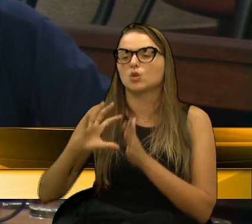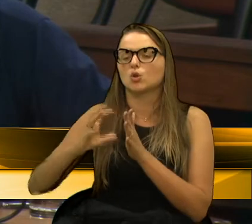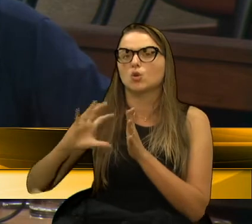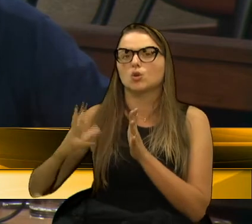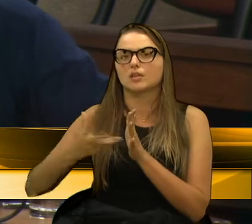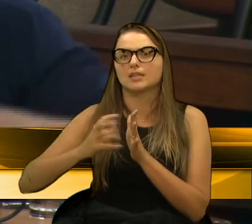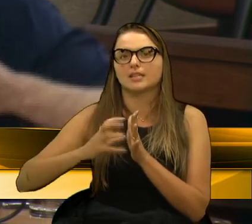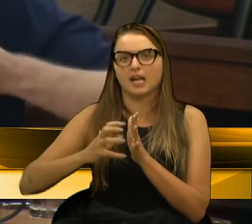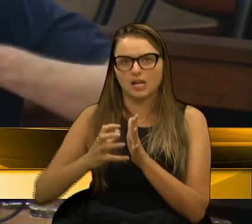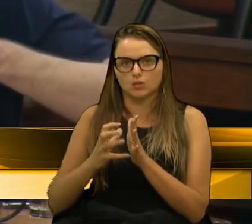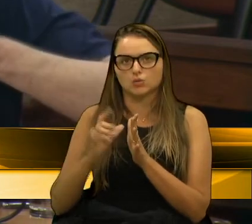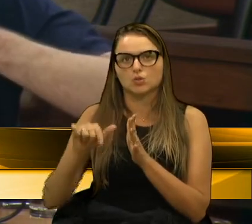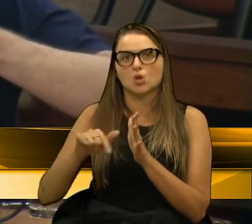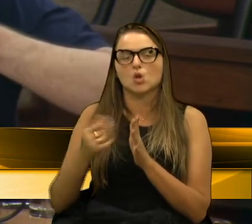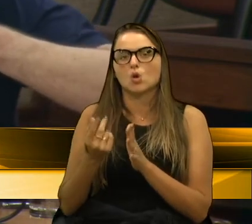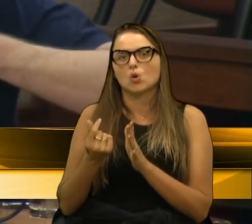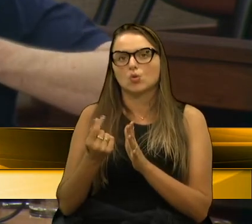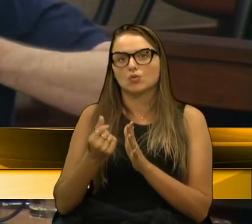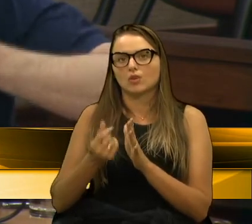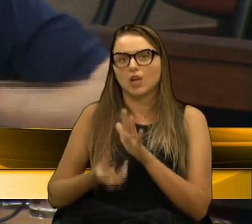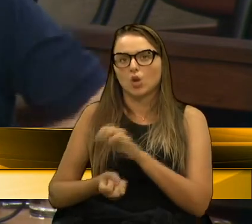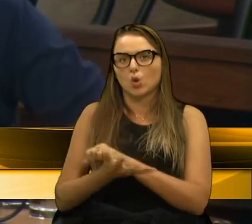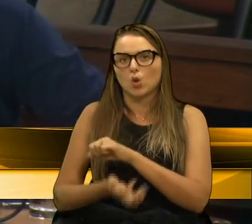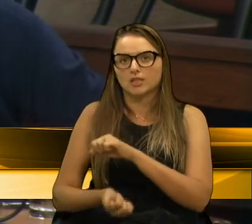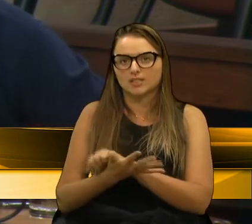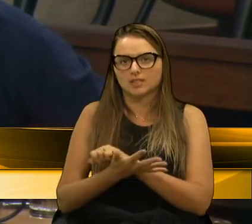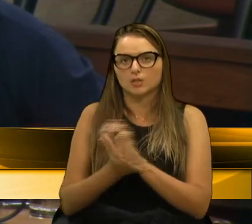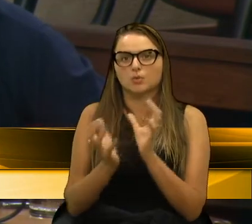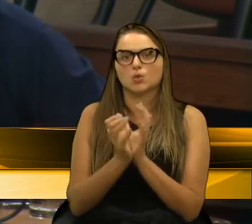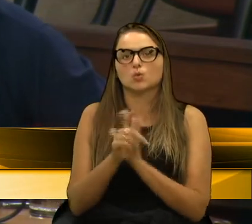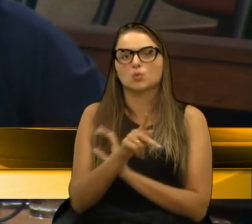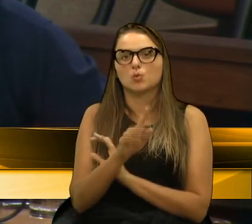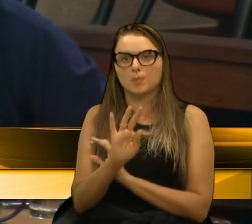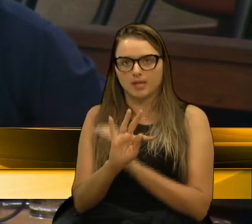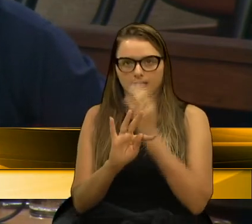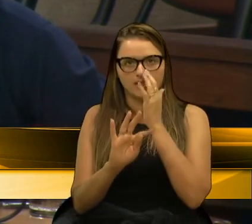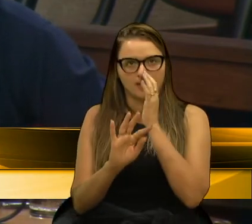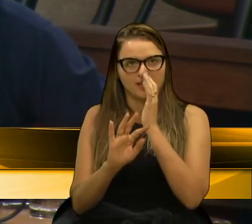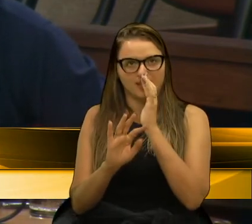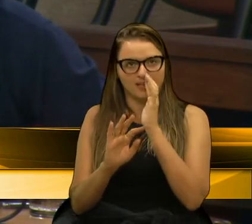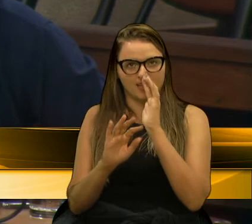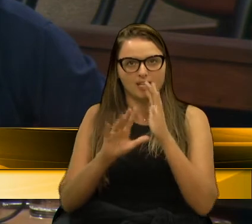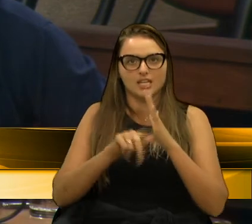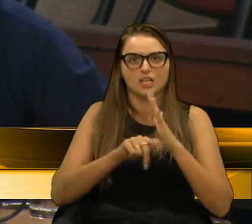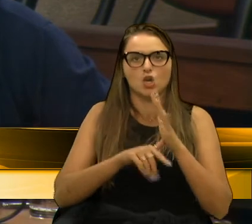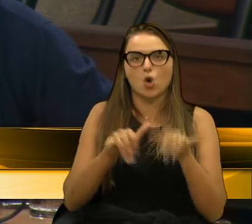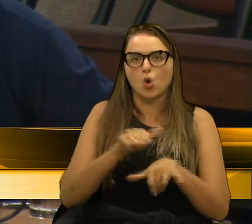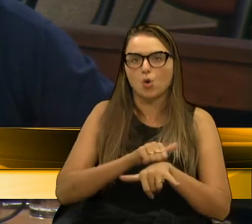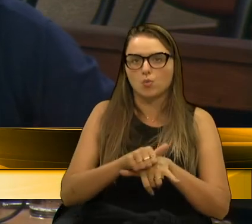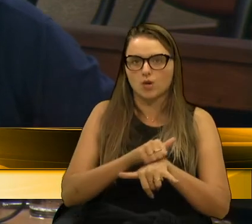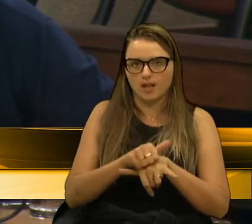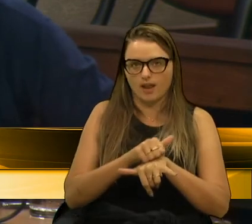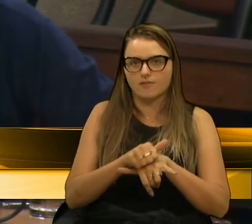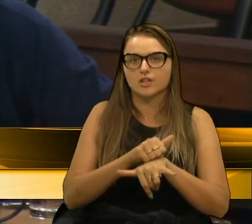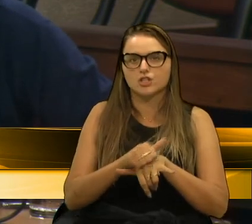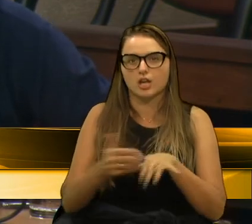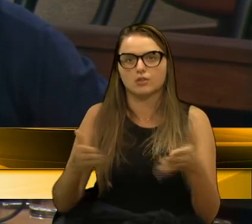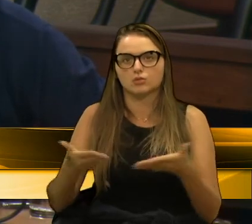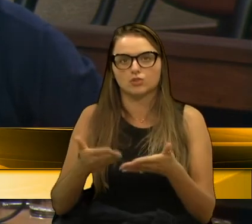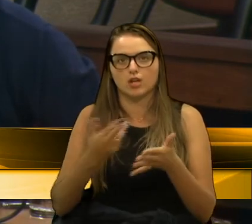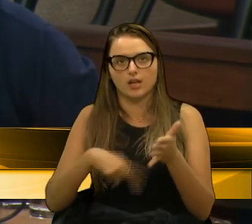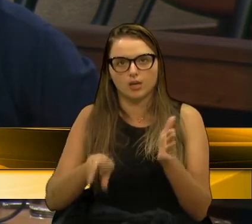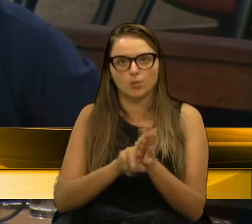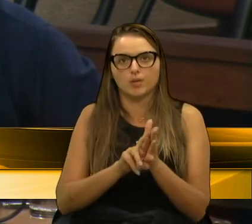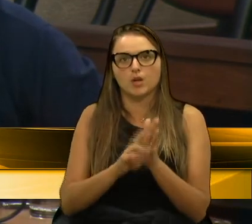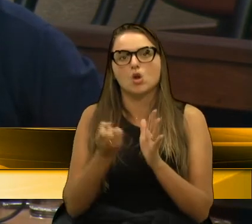que foi os valores desviados pelos governos petistas, tanto em roubo, que a Lava Jato já recuperou, como